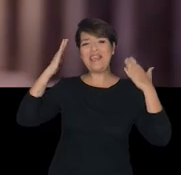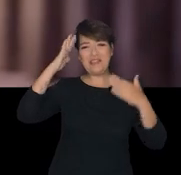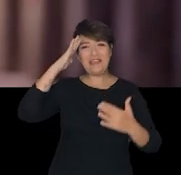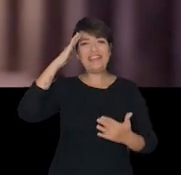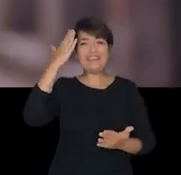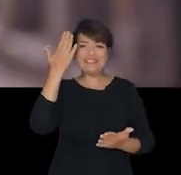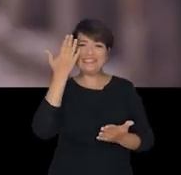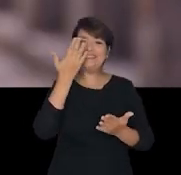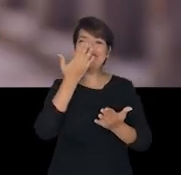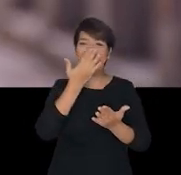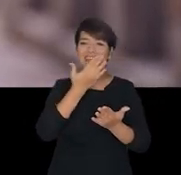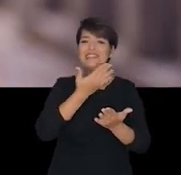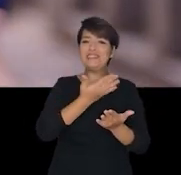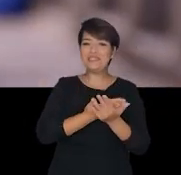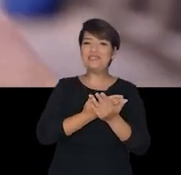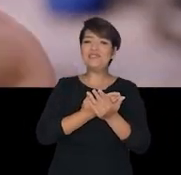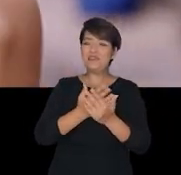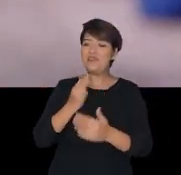tristeza embora